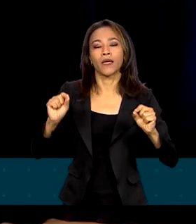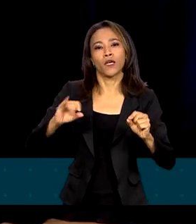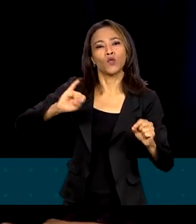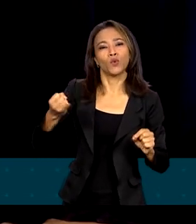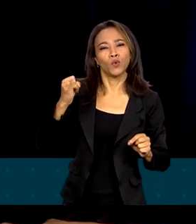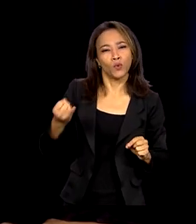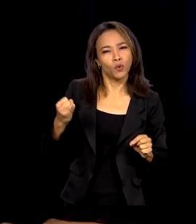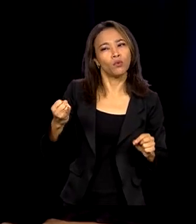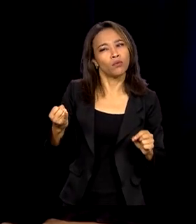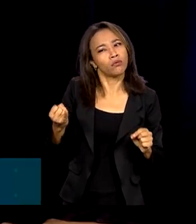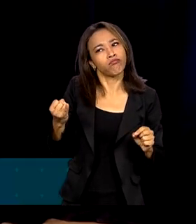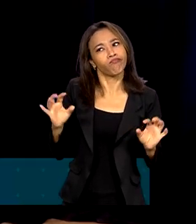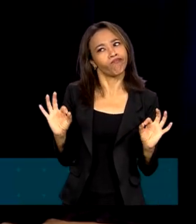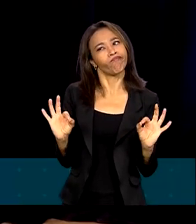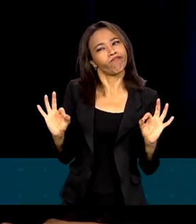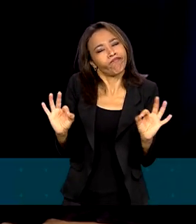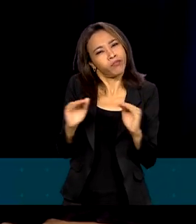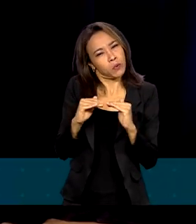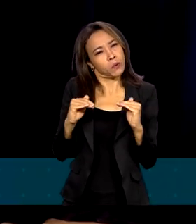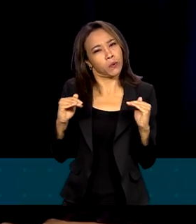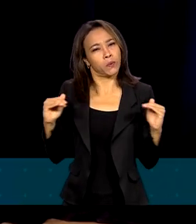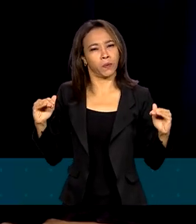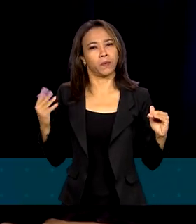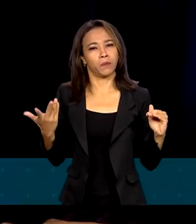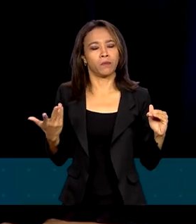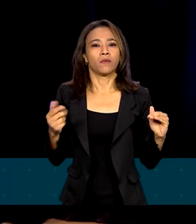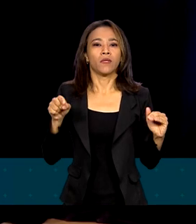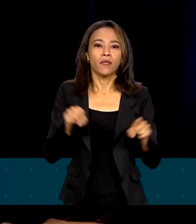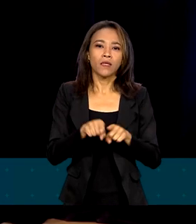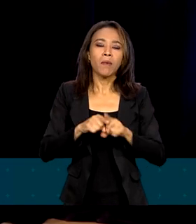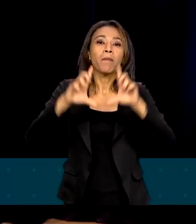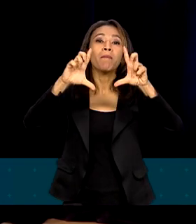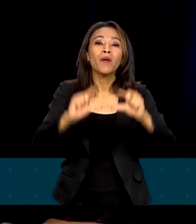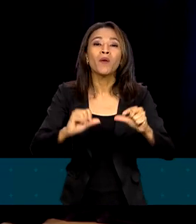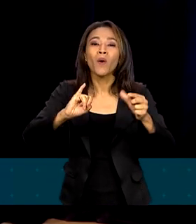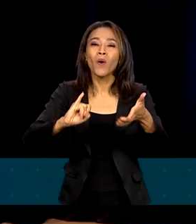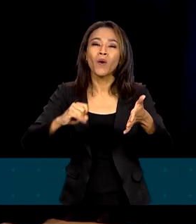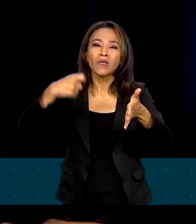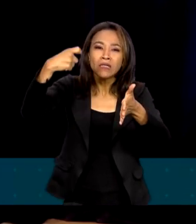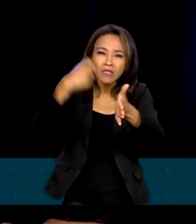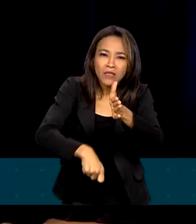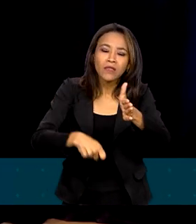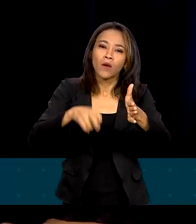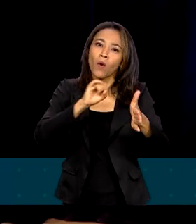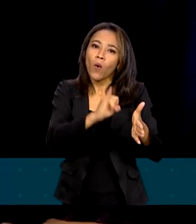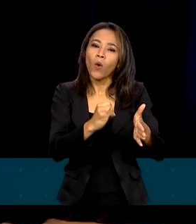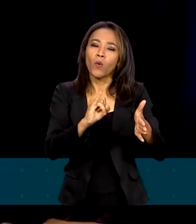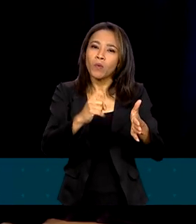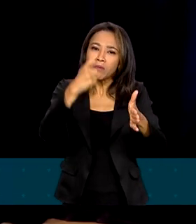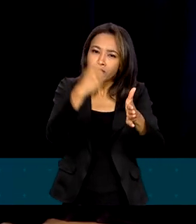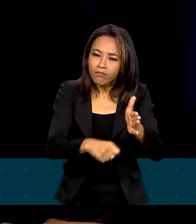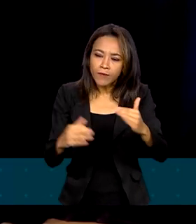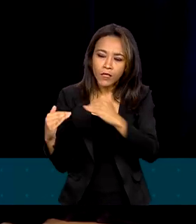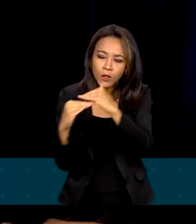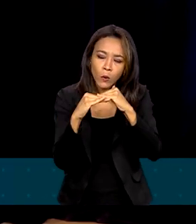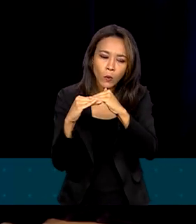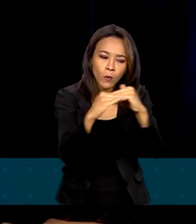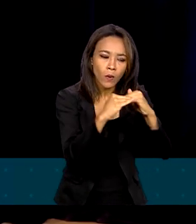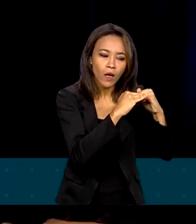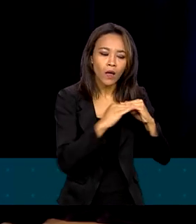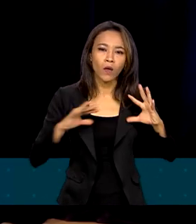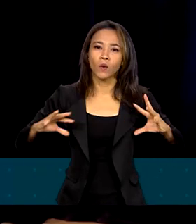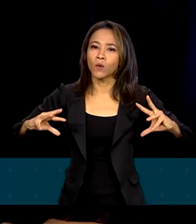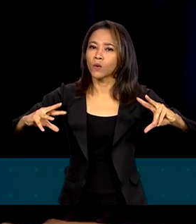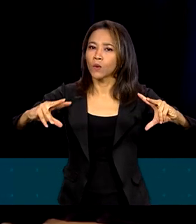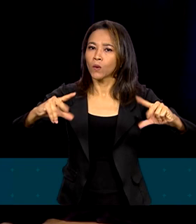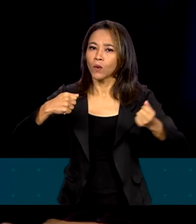compatíveis e um menor nível de tributação, ou pelo menos uma tributação isonômica, com todos